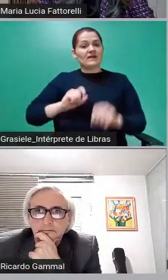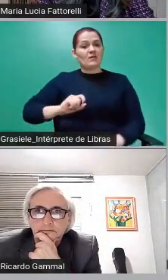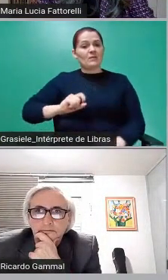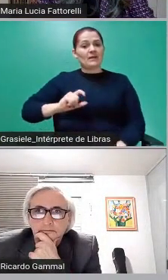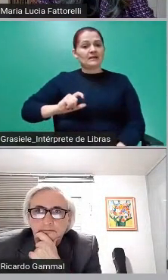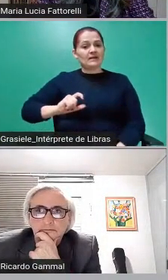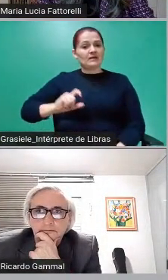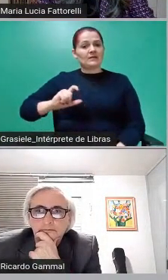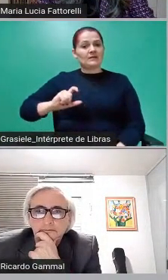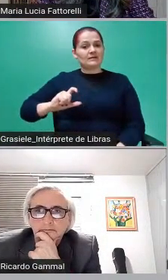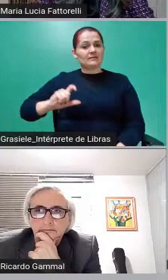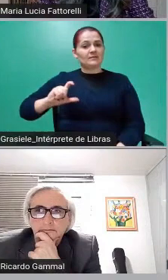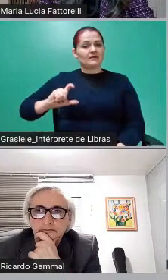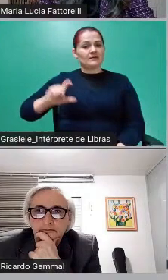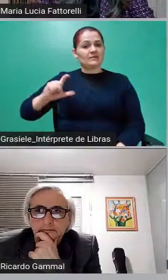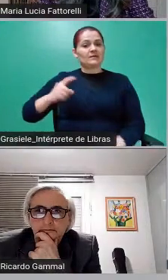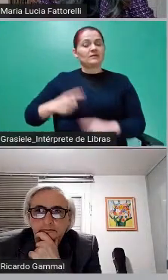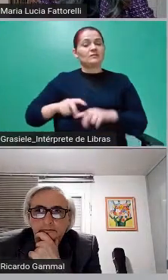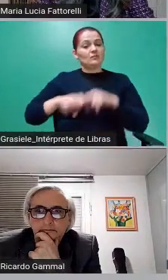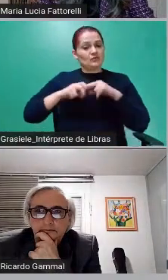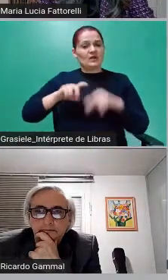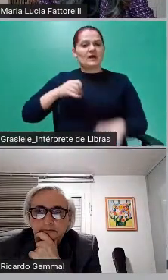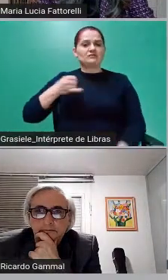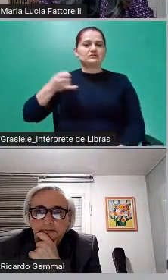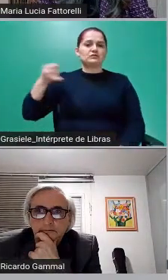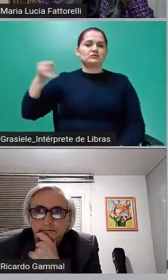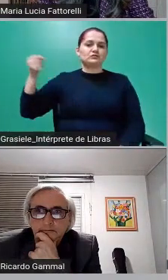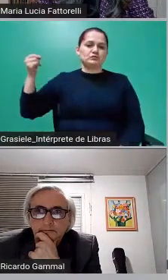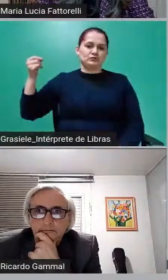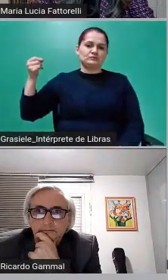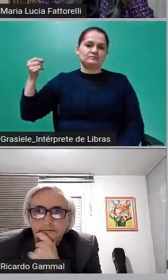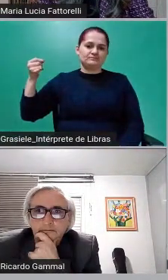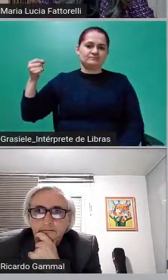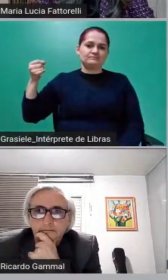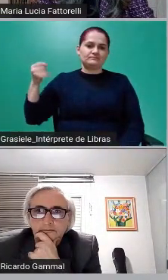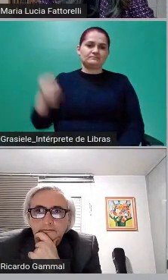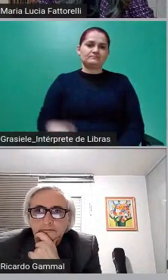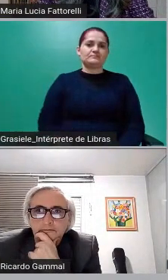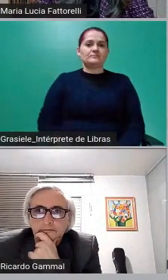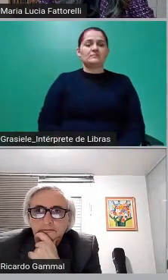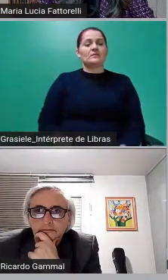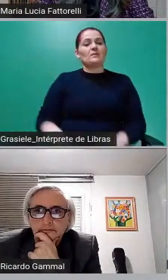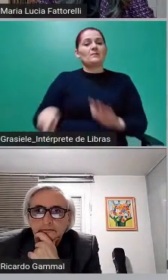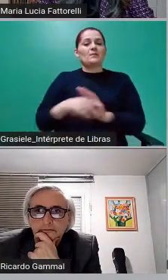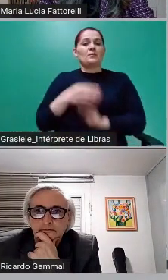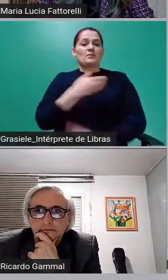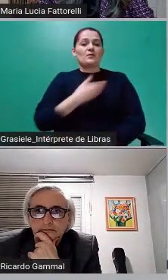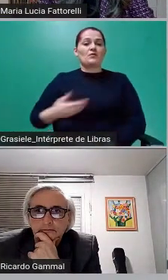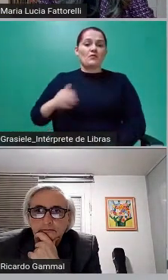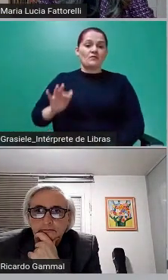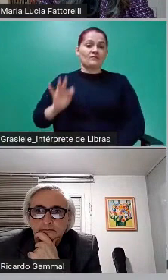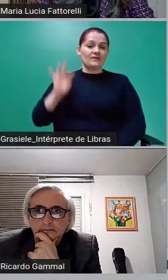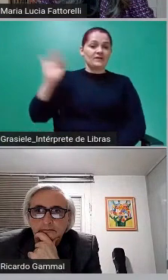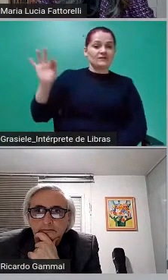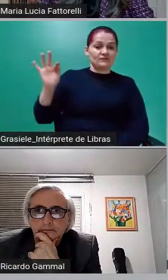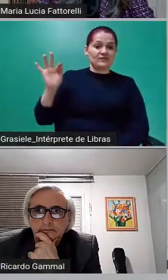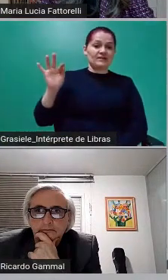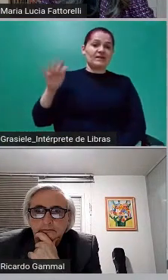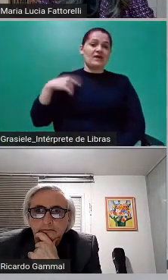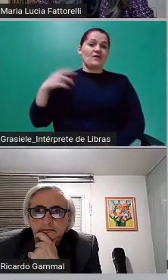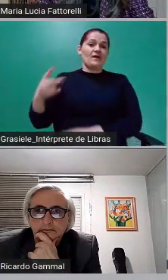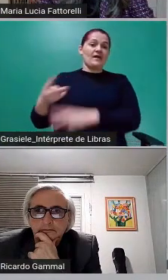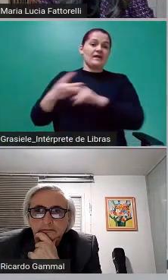daqueles juros absurdos em que a União agia como uma grande agiota do município.